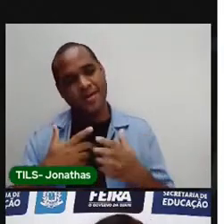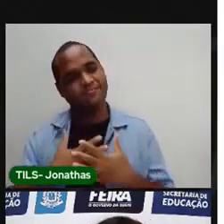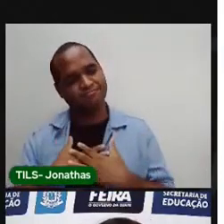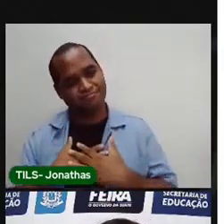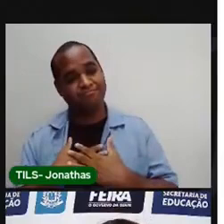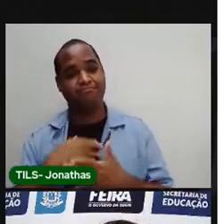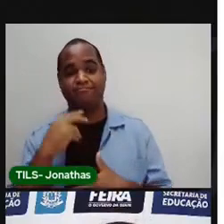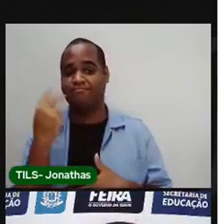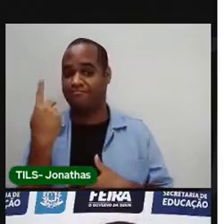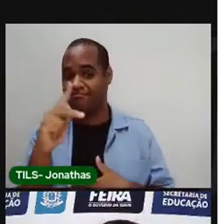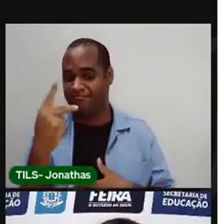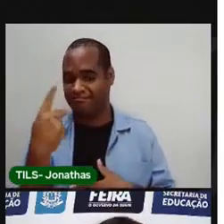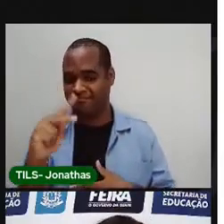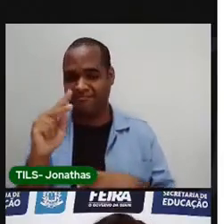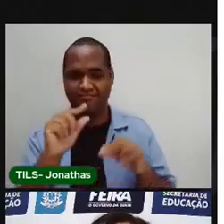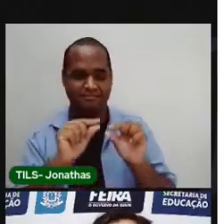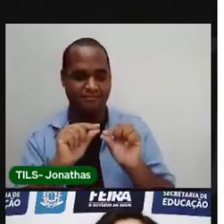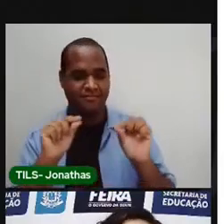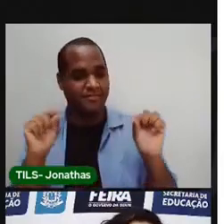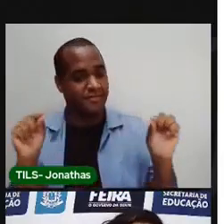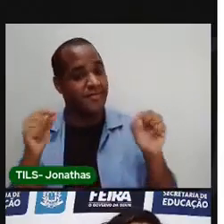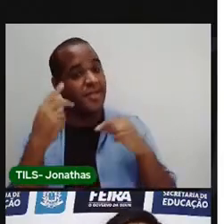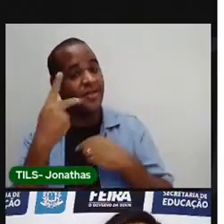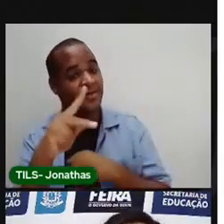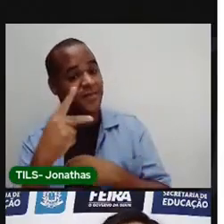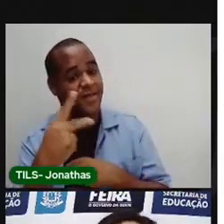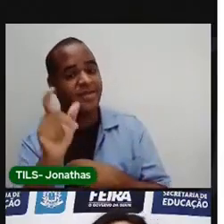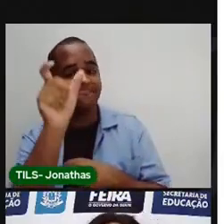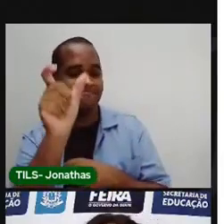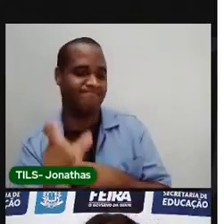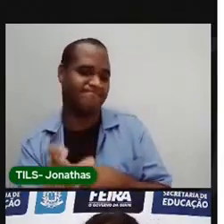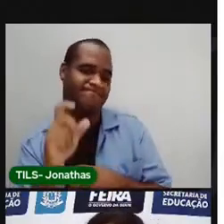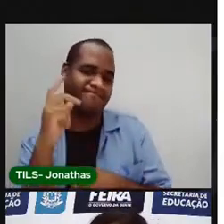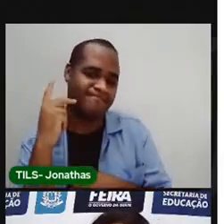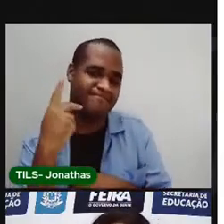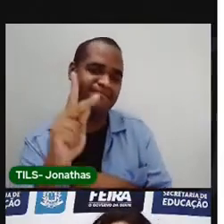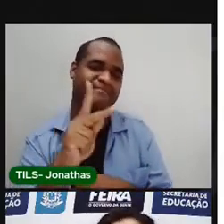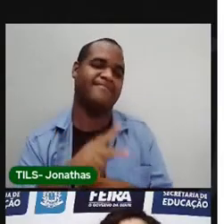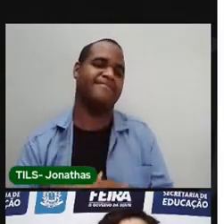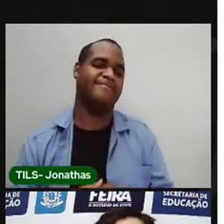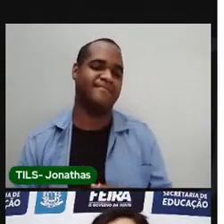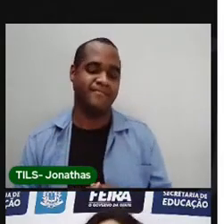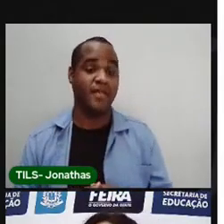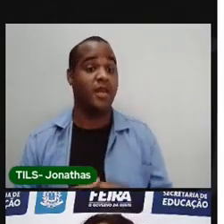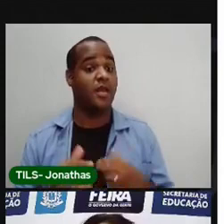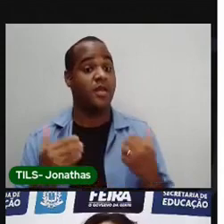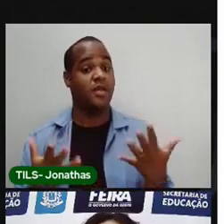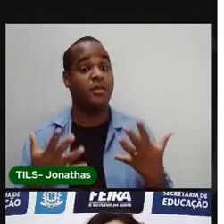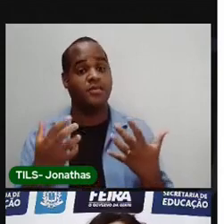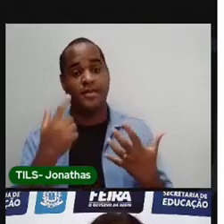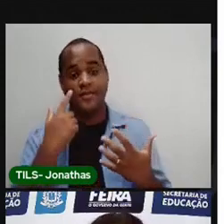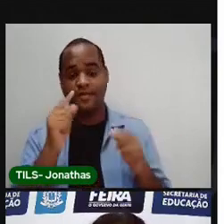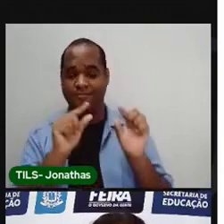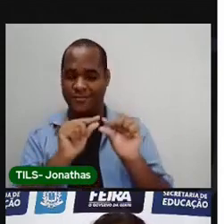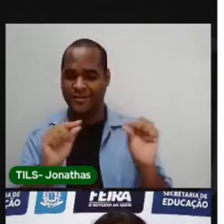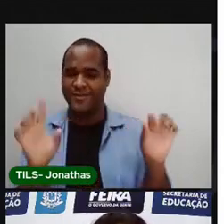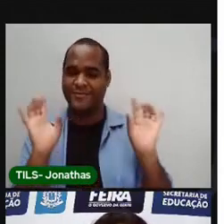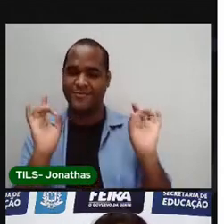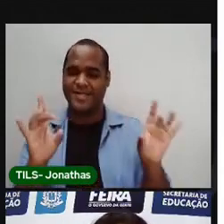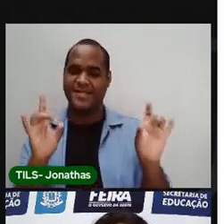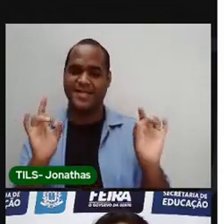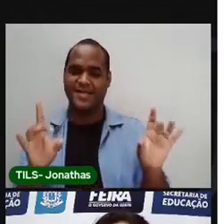E a sua linha do tempo fala somente de você. Por isso que a linha do tempo é tão